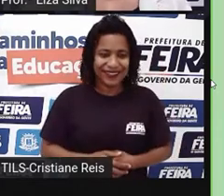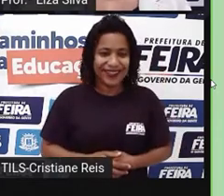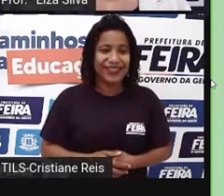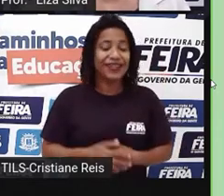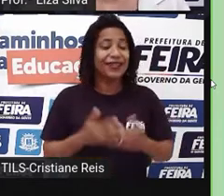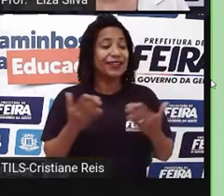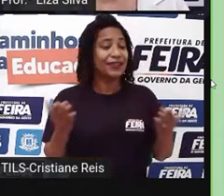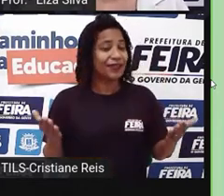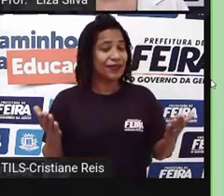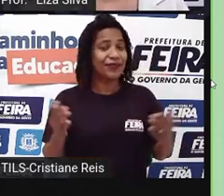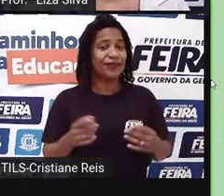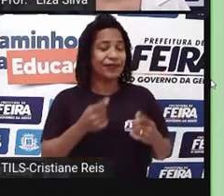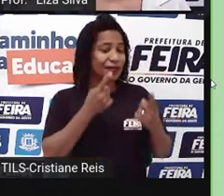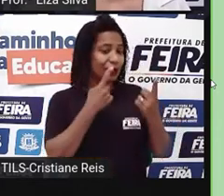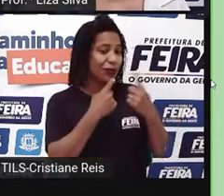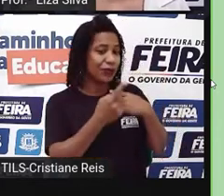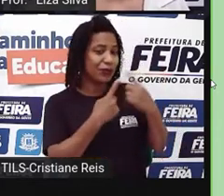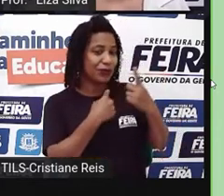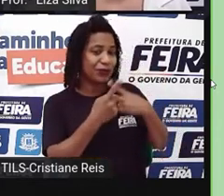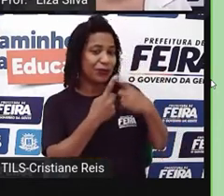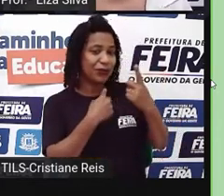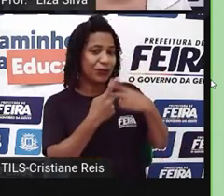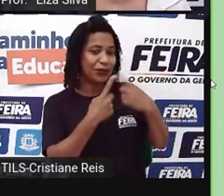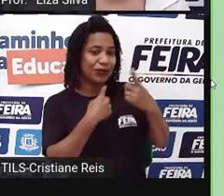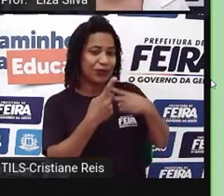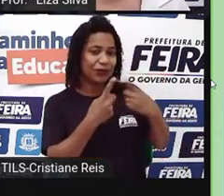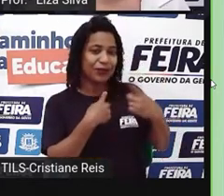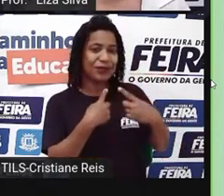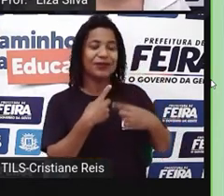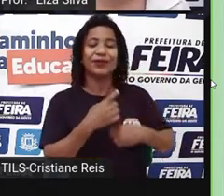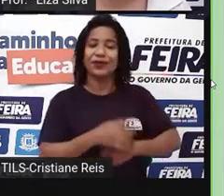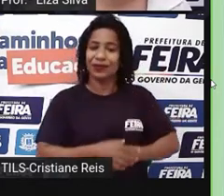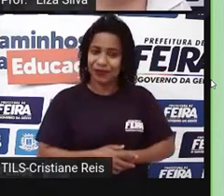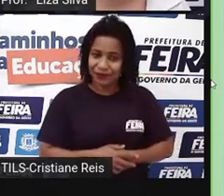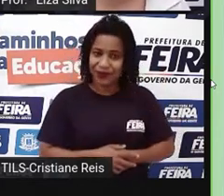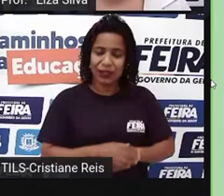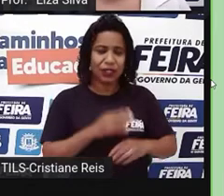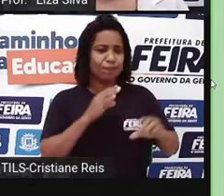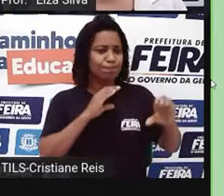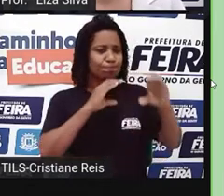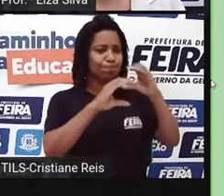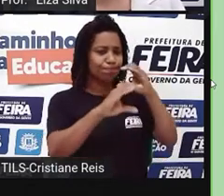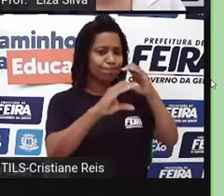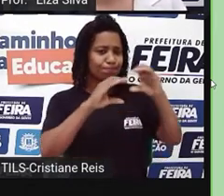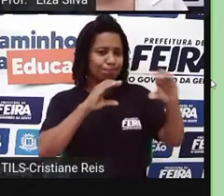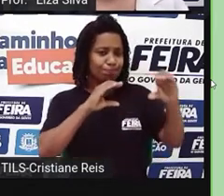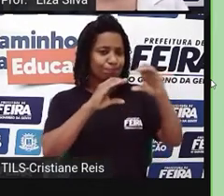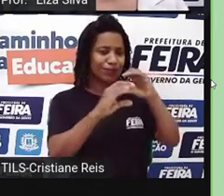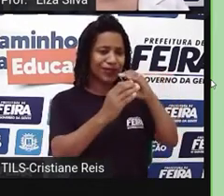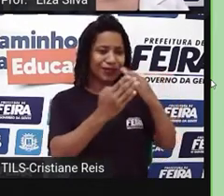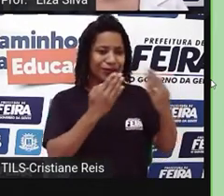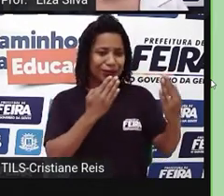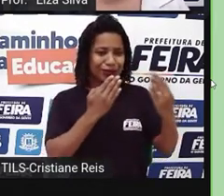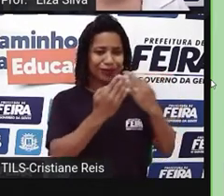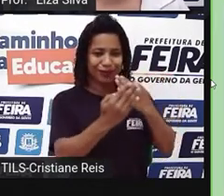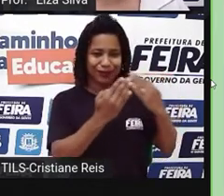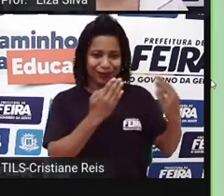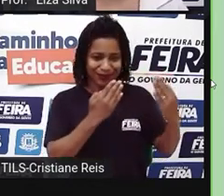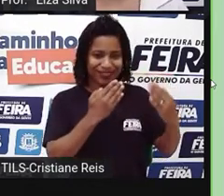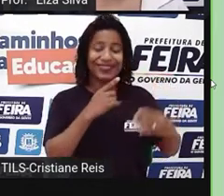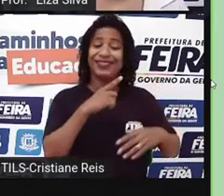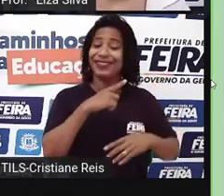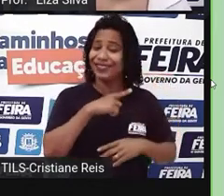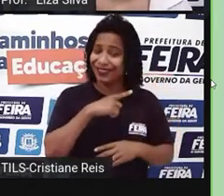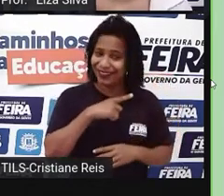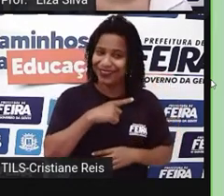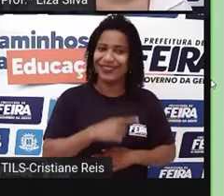e a entrevista, a gente sabe que ela é um processo dialógico, né? Ou seja, é um diálogo que se